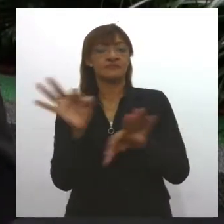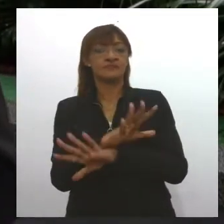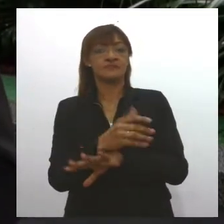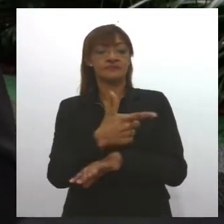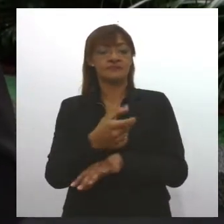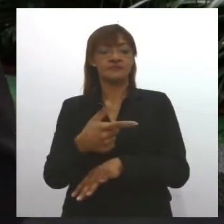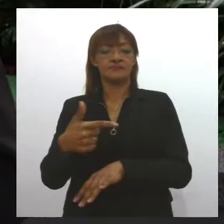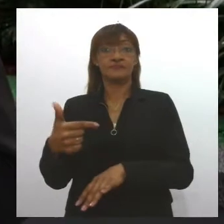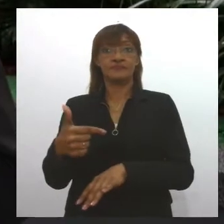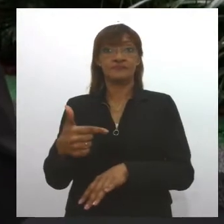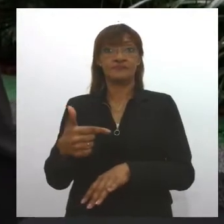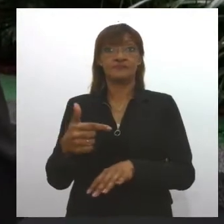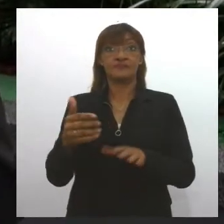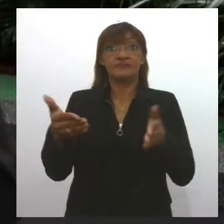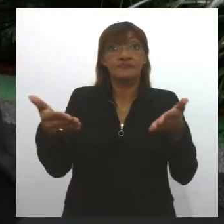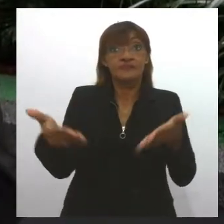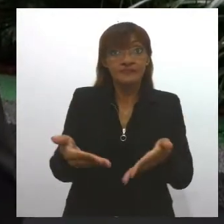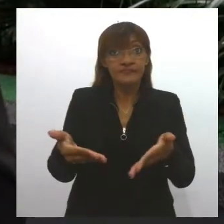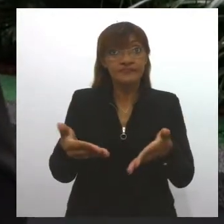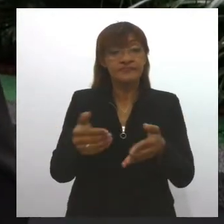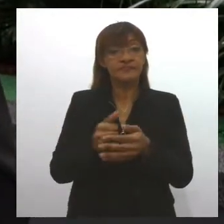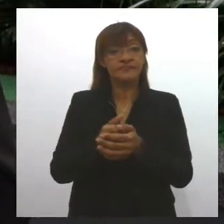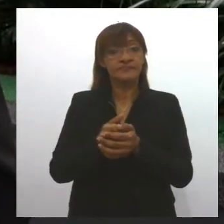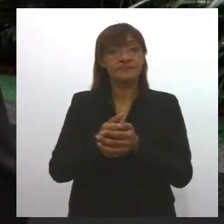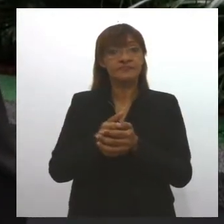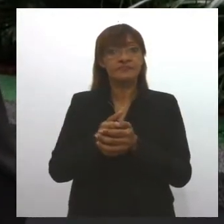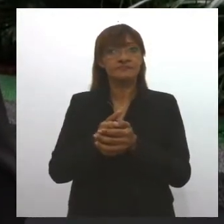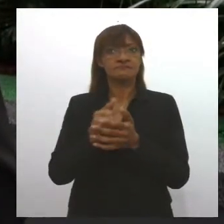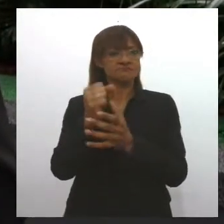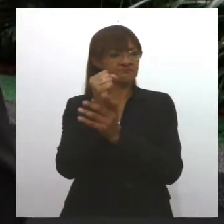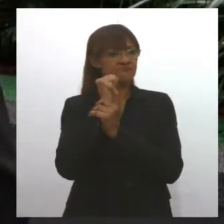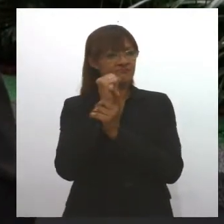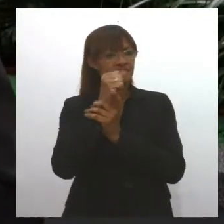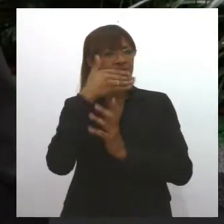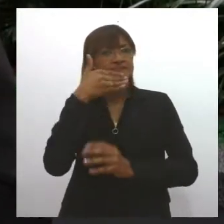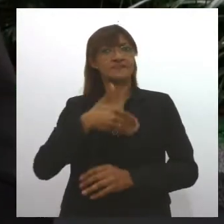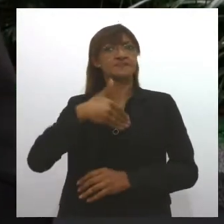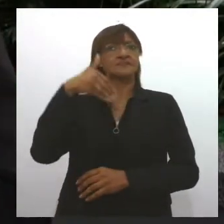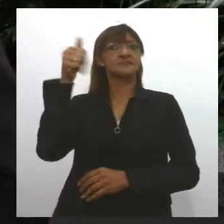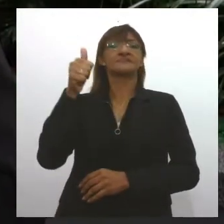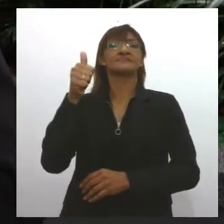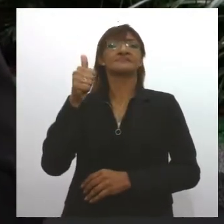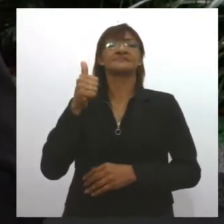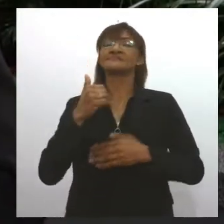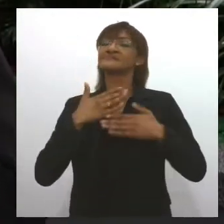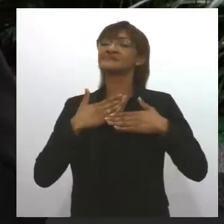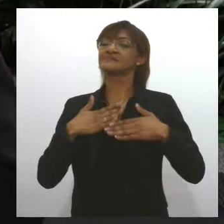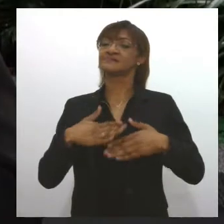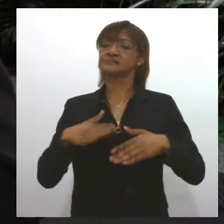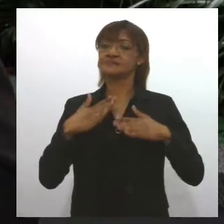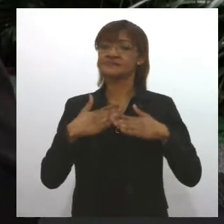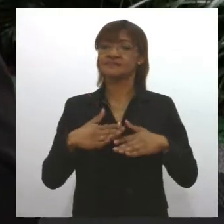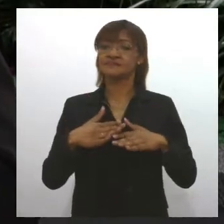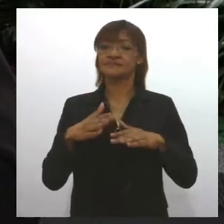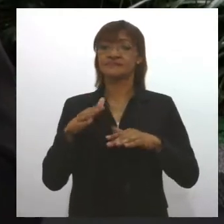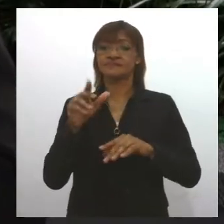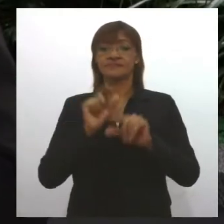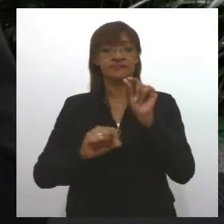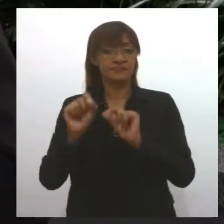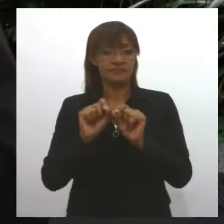Mas agora, nós temos uma situação ainda mais segura, que nos deixa ainda mais confortável. E que situação é essa?